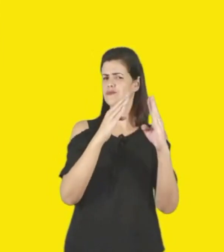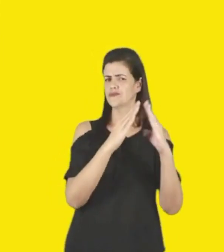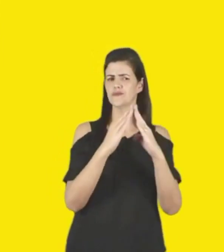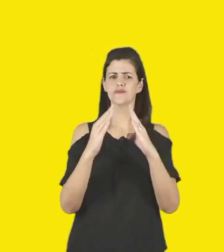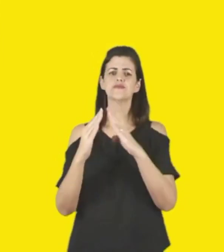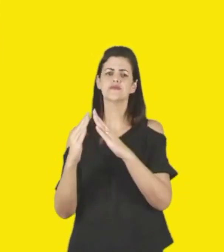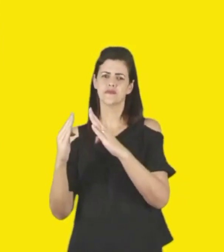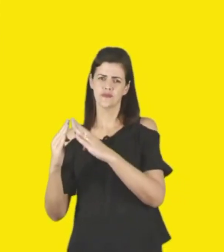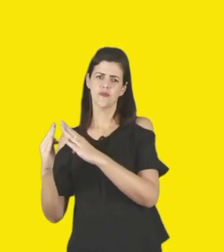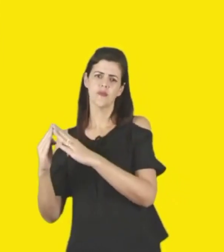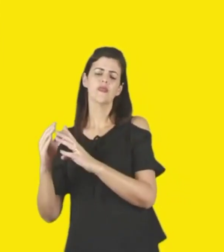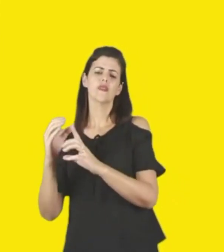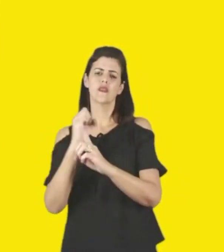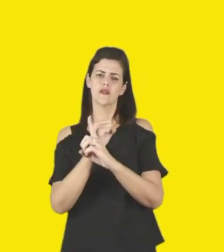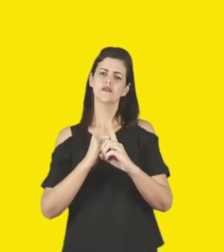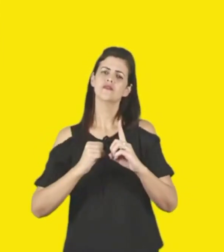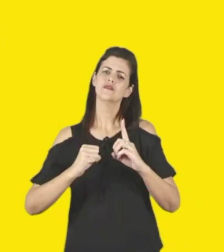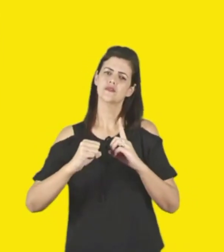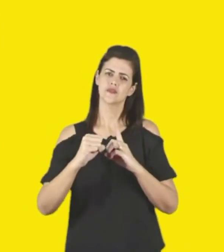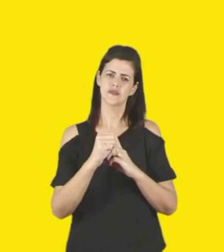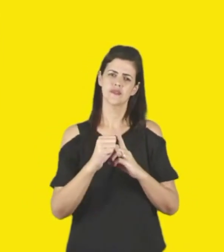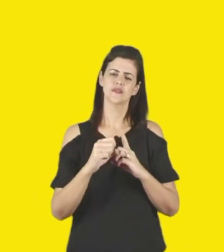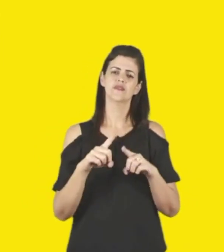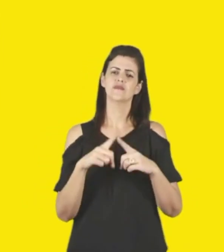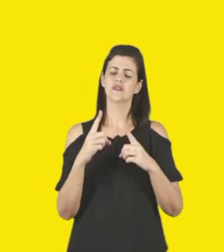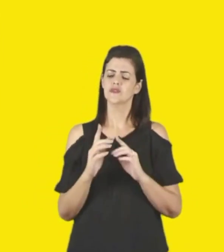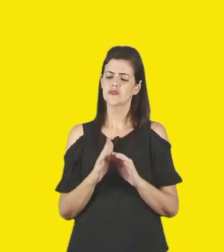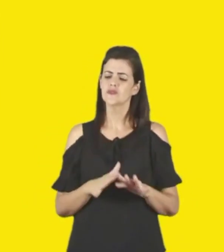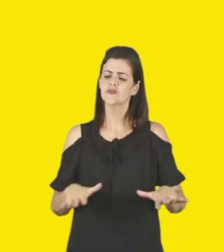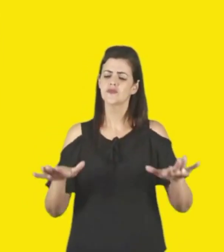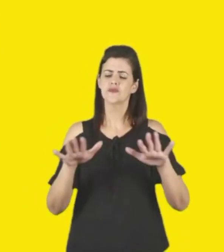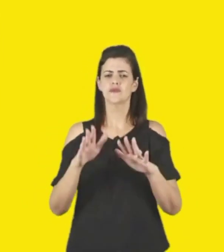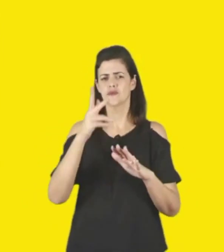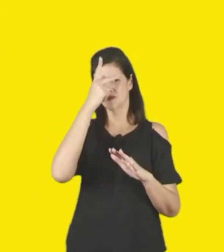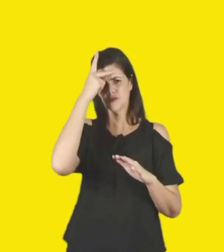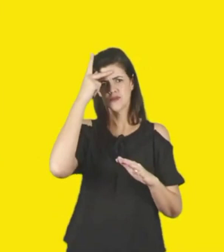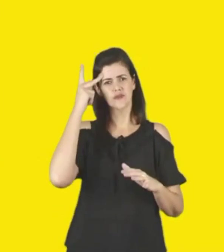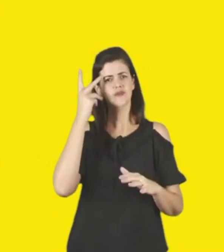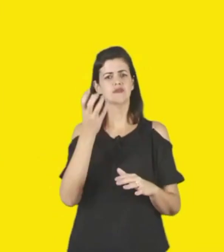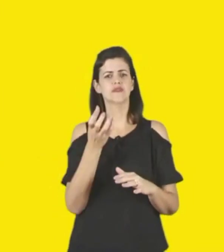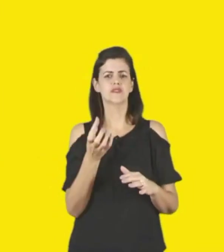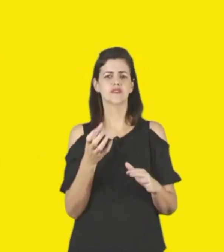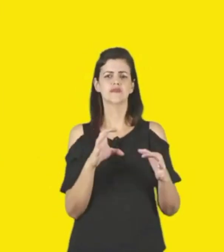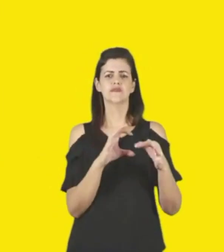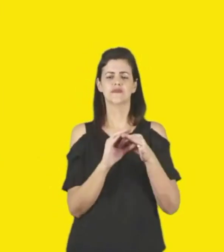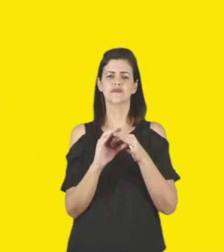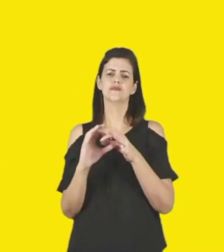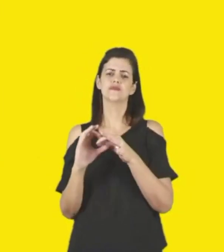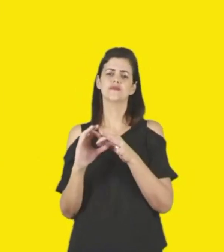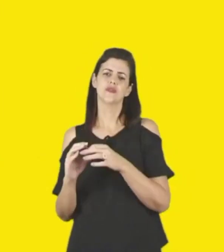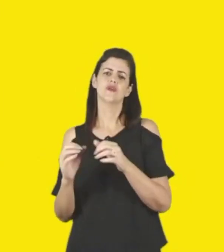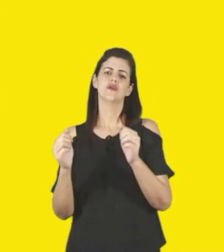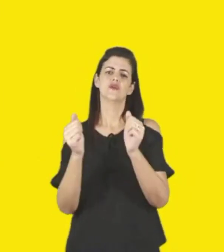SESC realiza, não somente essa ação, mas outras que busca, é claro, essa democratização da cultura e da educação.